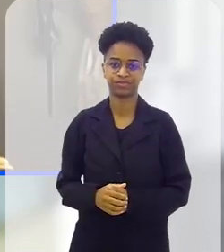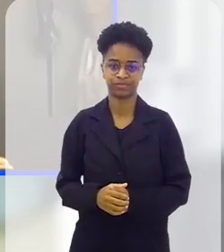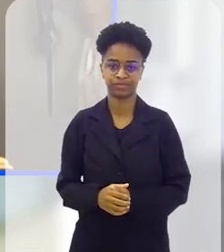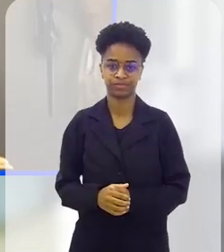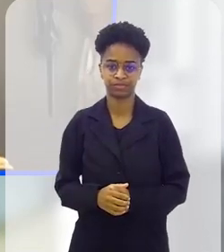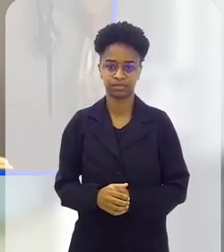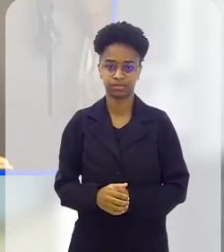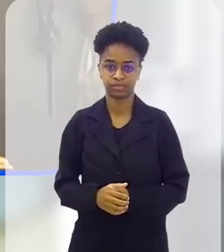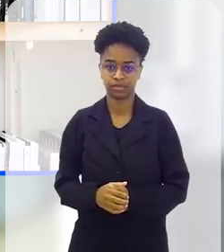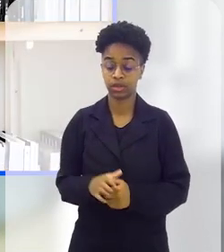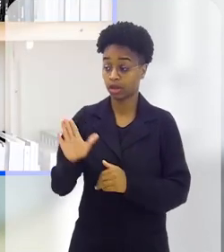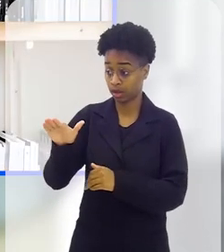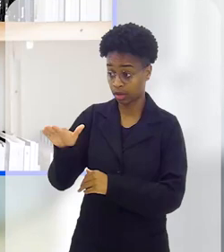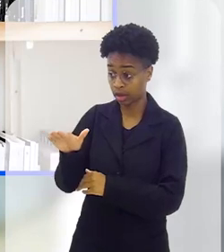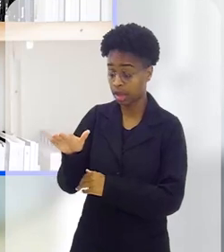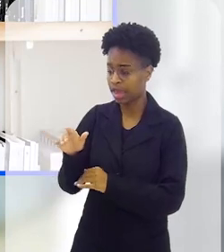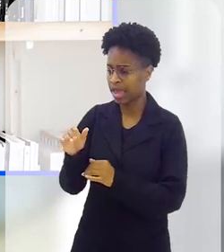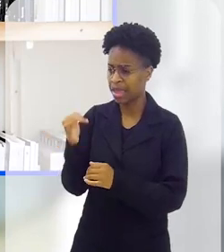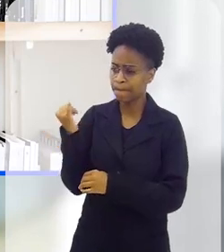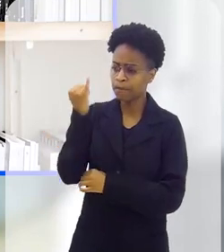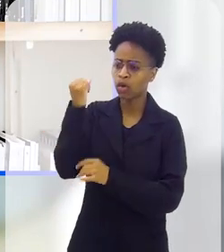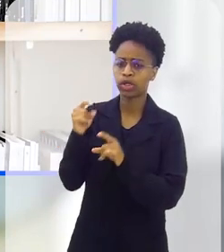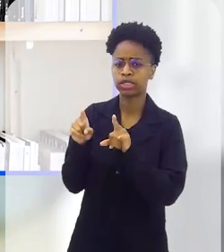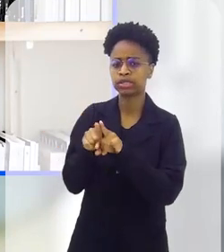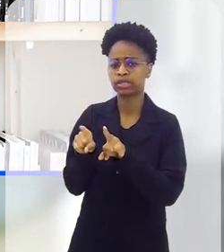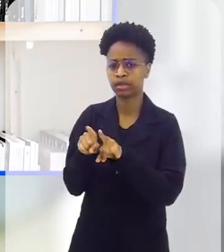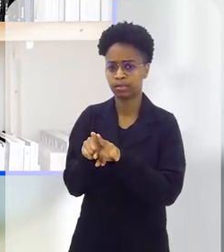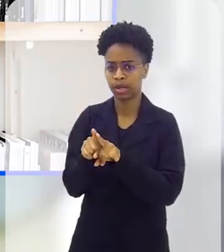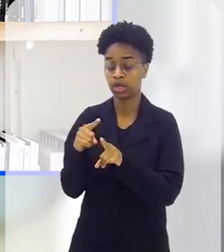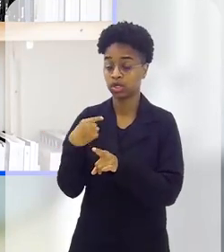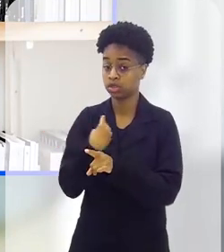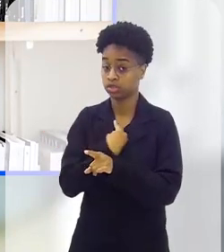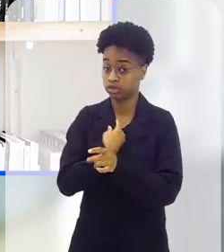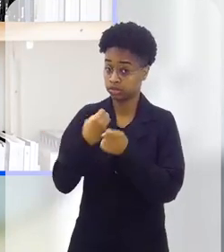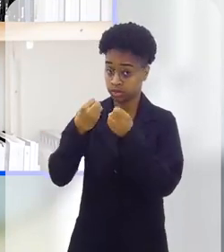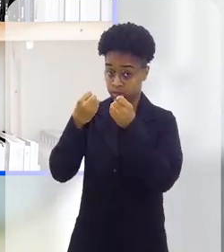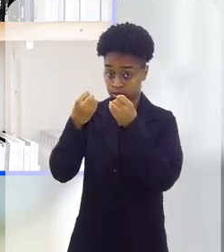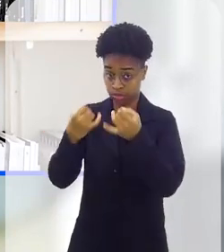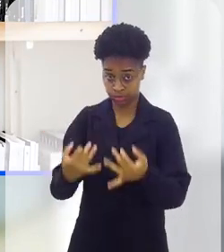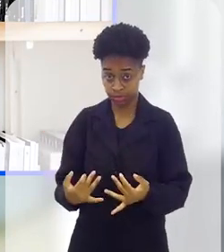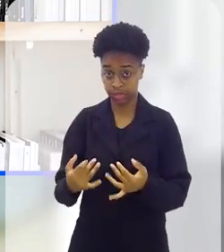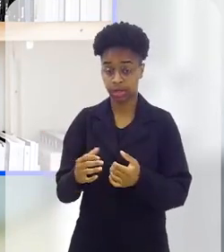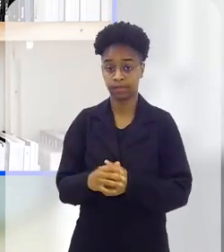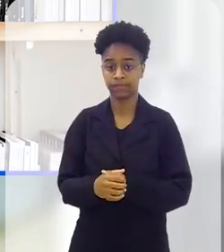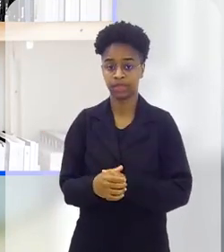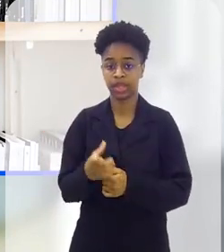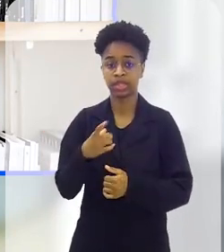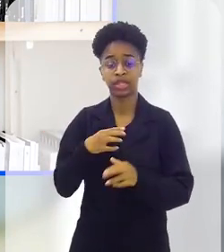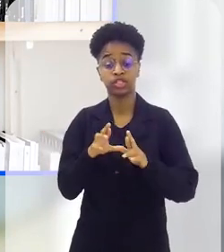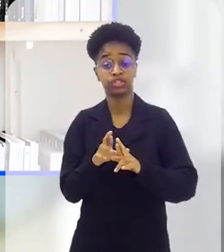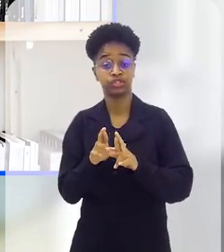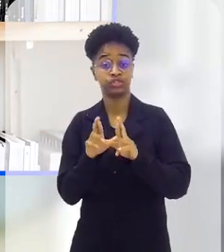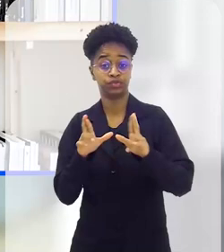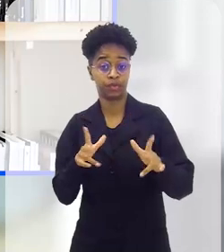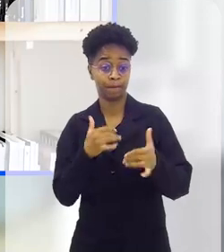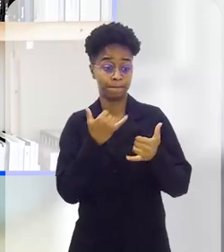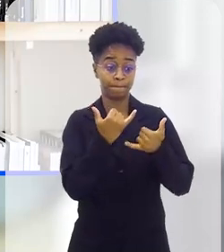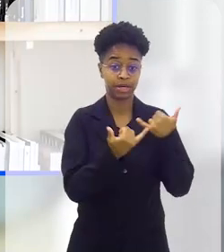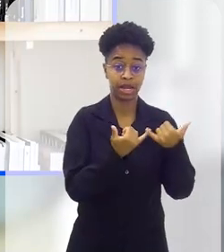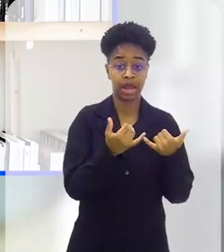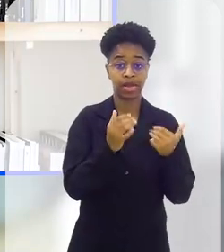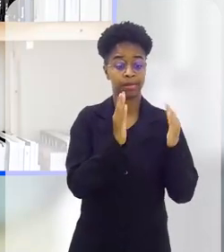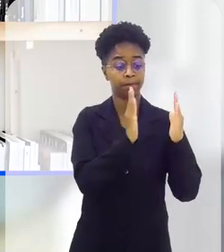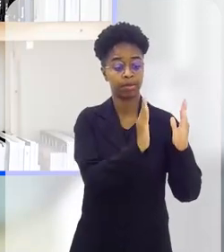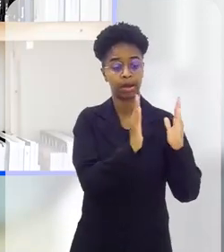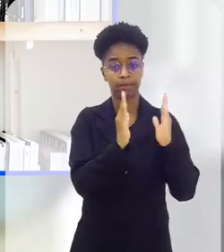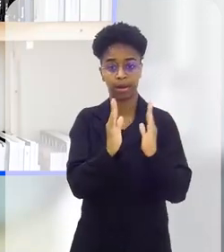então eu falei... Agora, é importante também a gente pontuar as diferenças desse brincar para